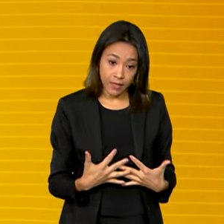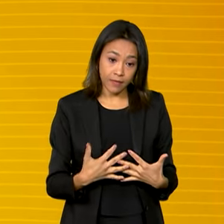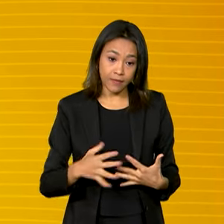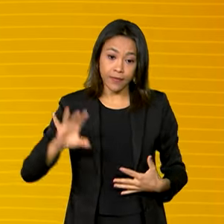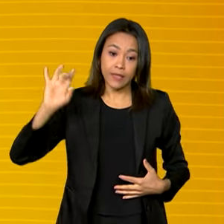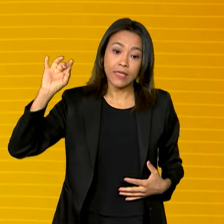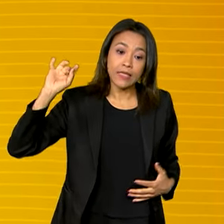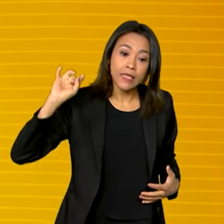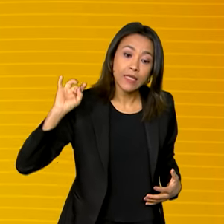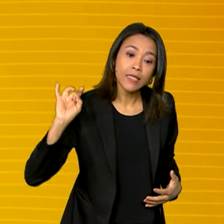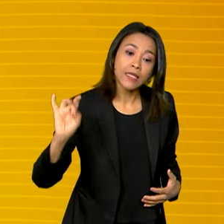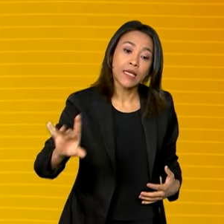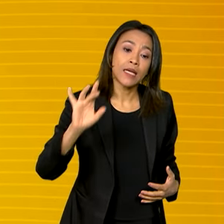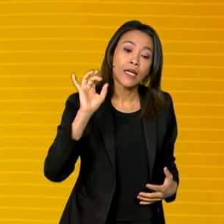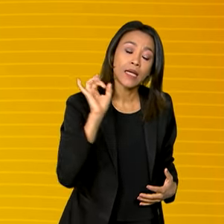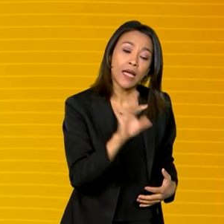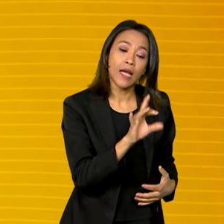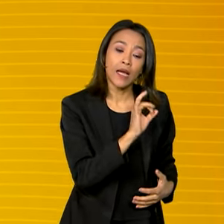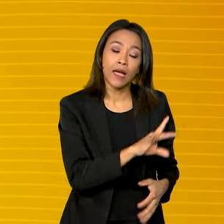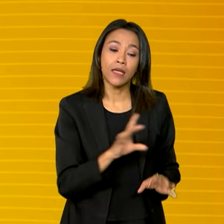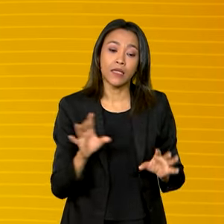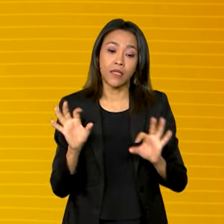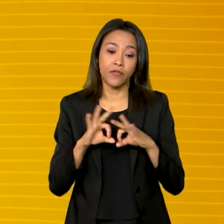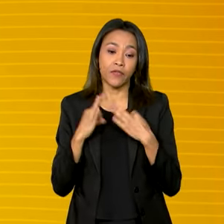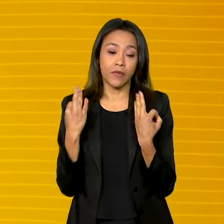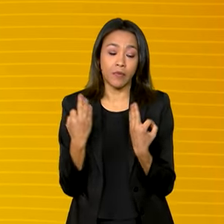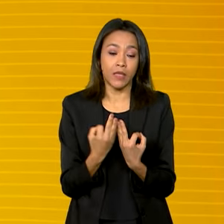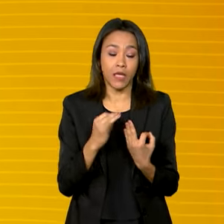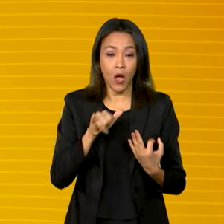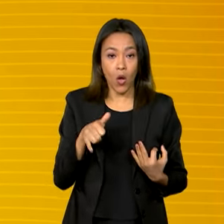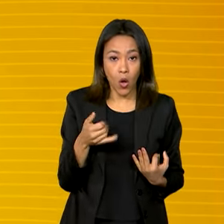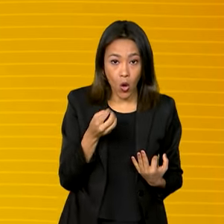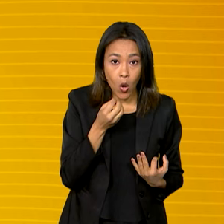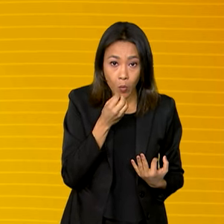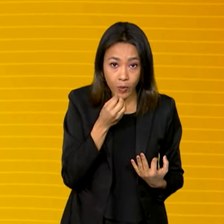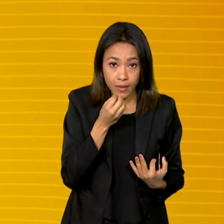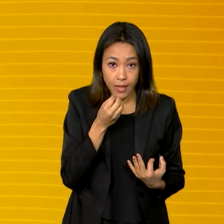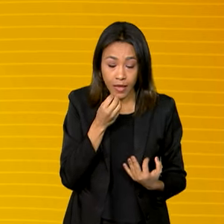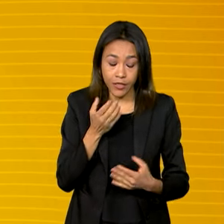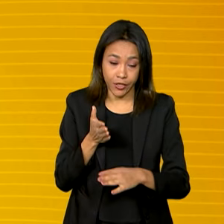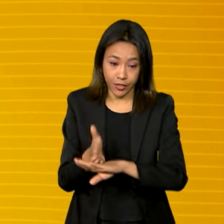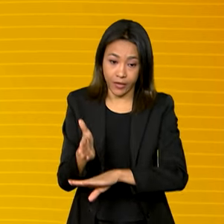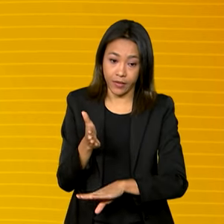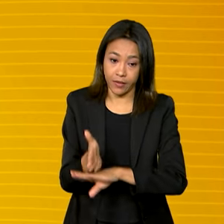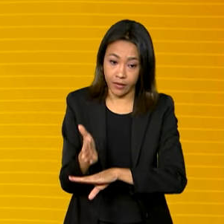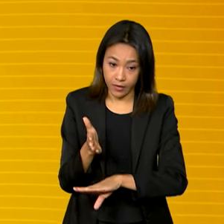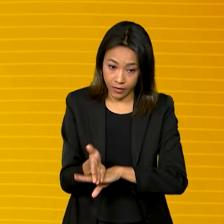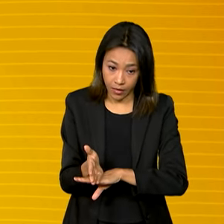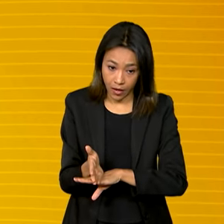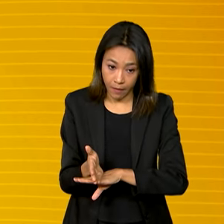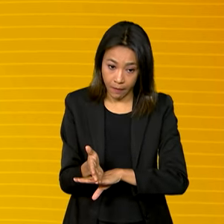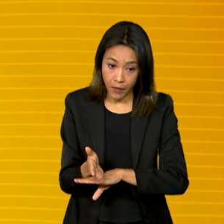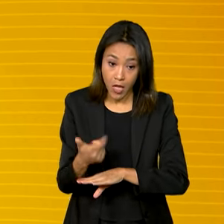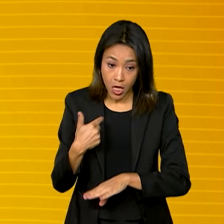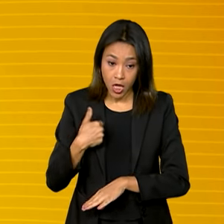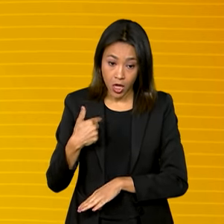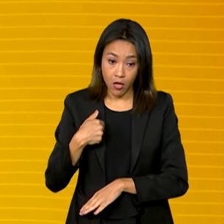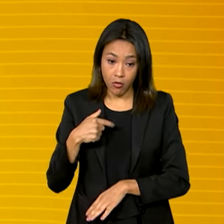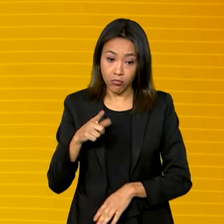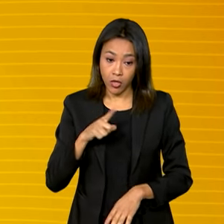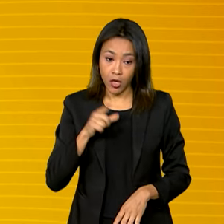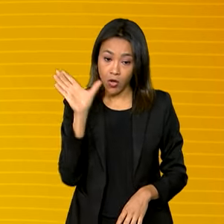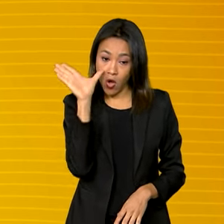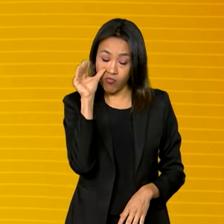família que tiver a oportunidade de acessar o imóvel através da compra assistida ou desses novos empreendimentos, e eu tenho assistido isso, gente.